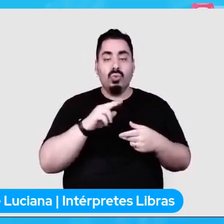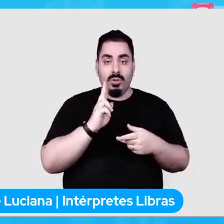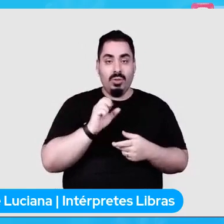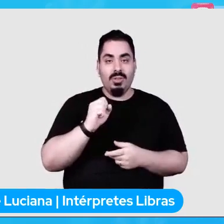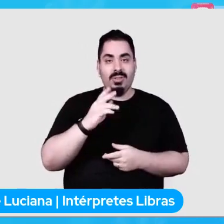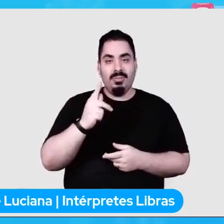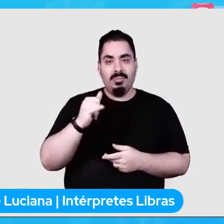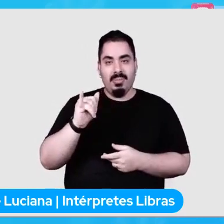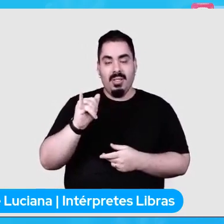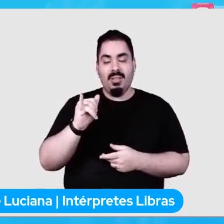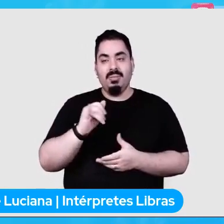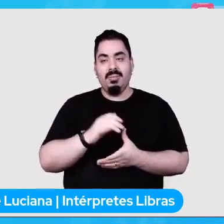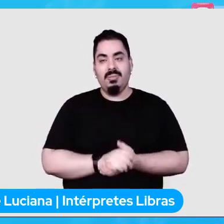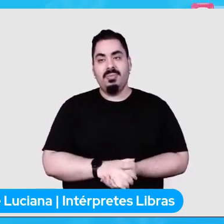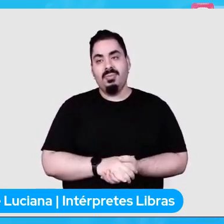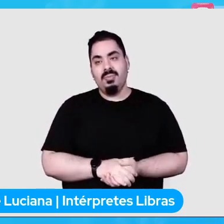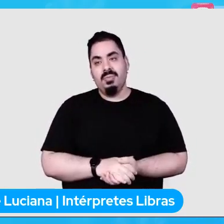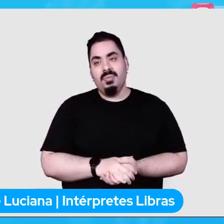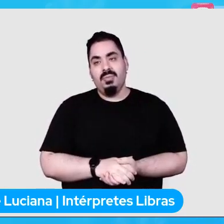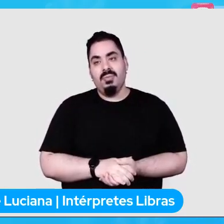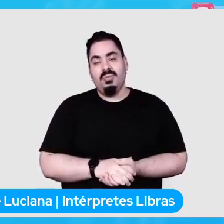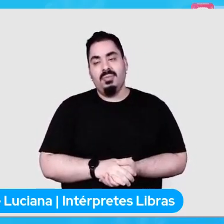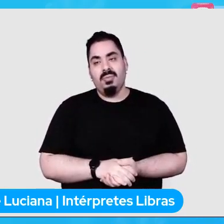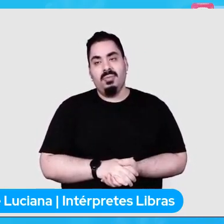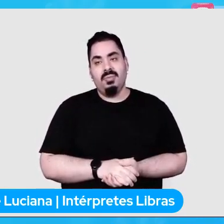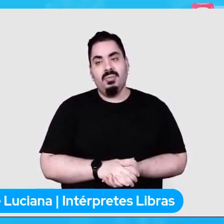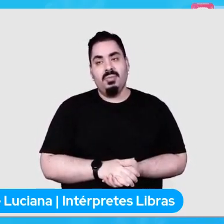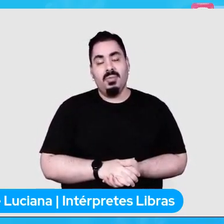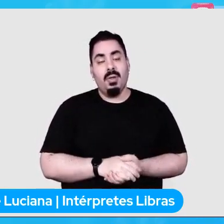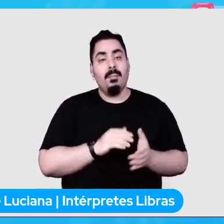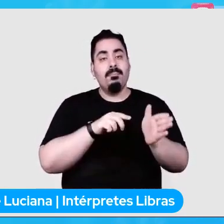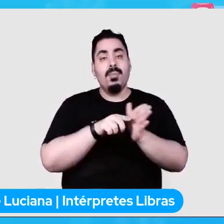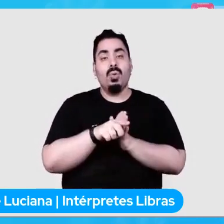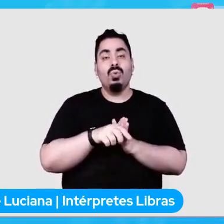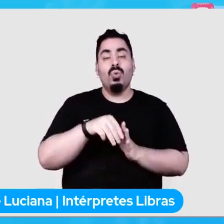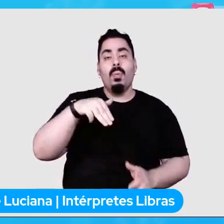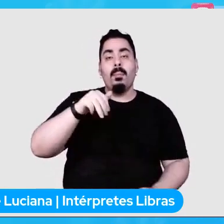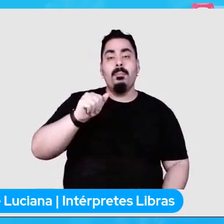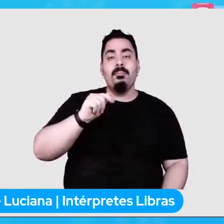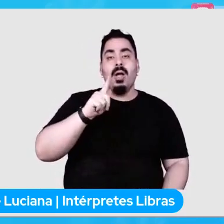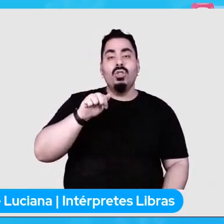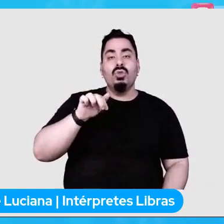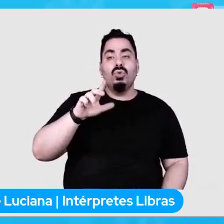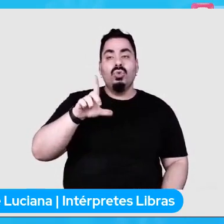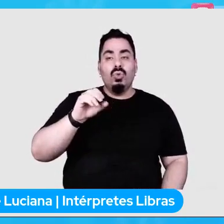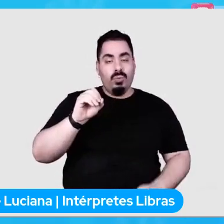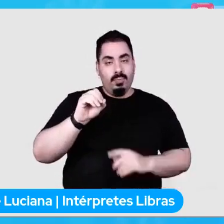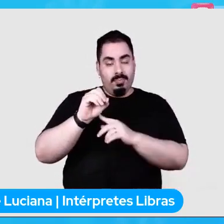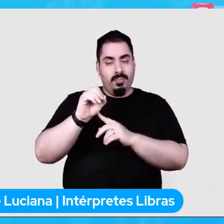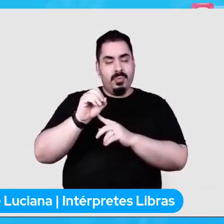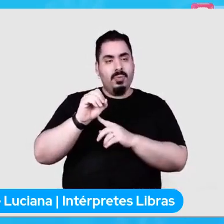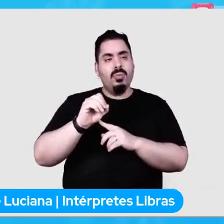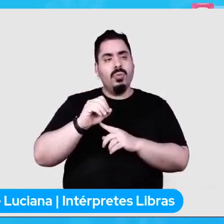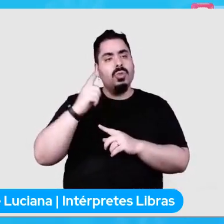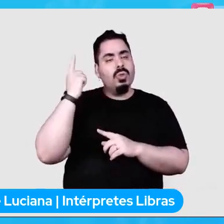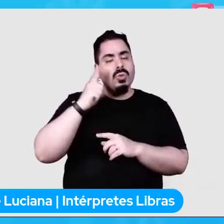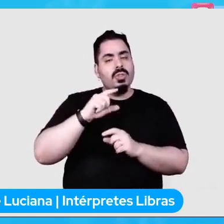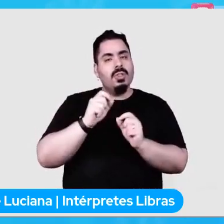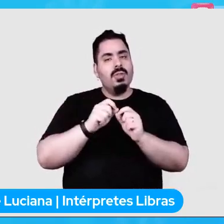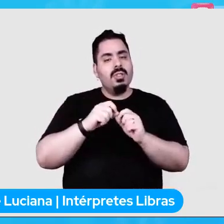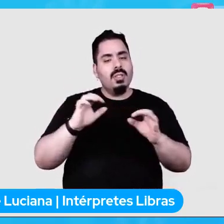sugerir sugestão feita pergunta do Mazulo para essas integrações Betinho